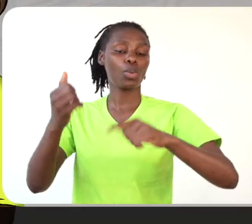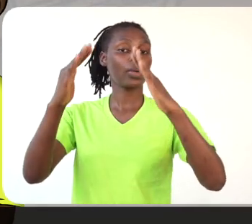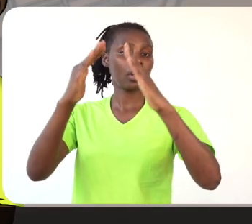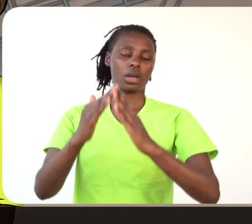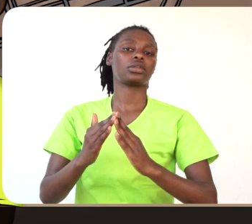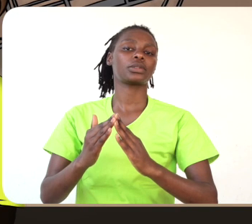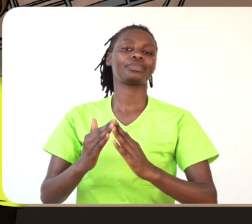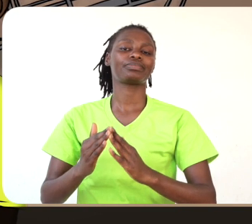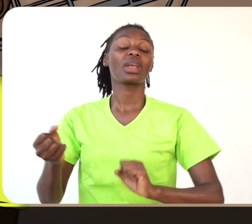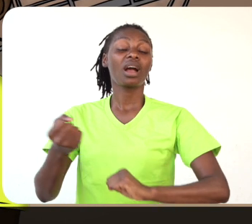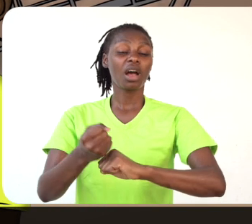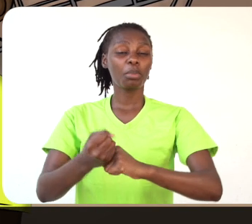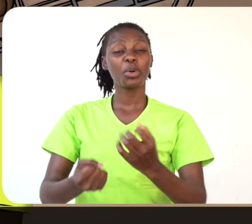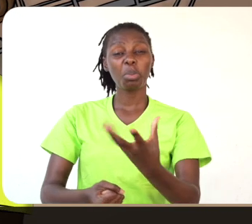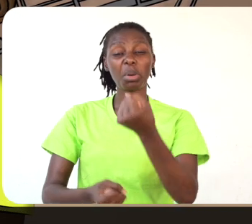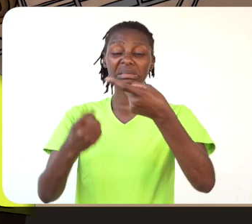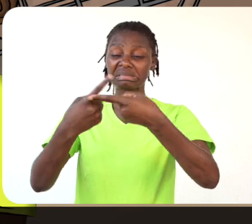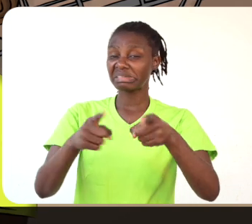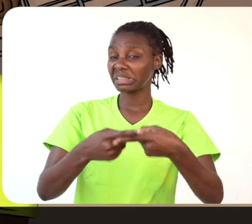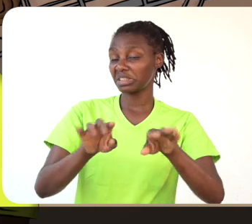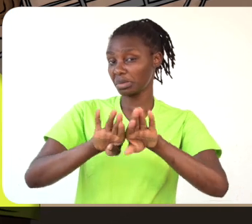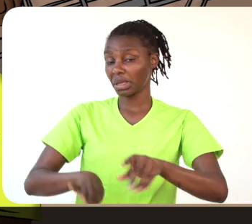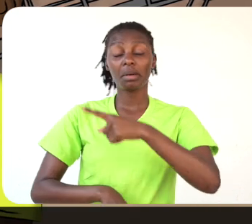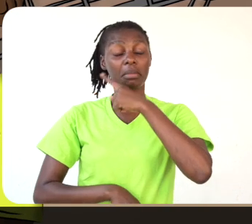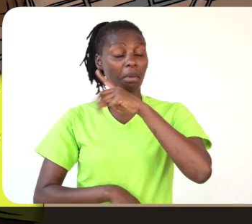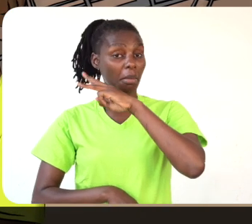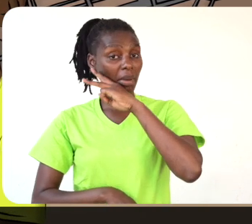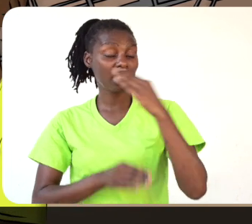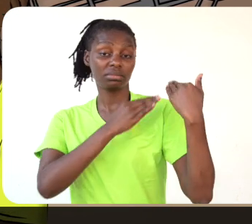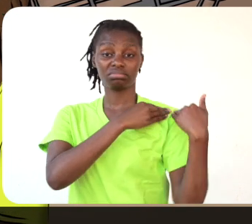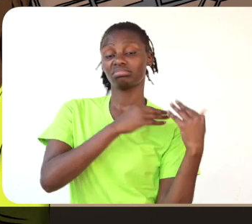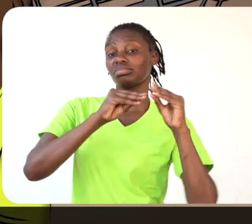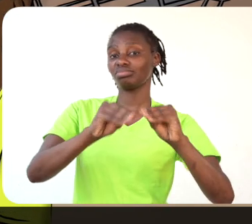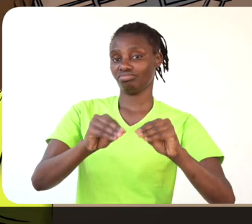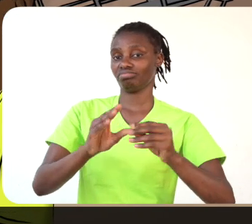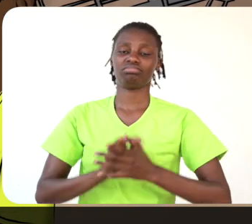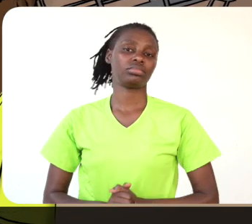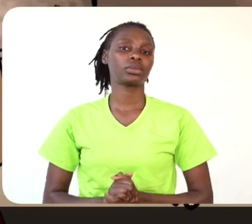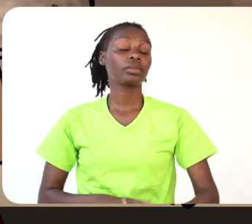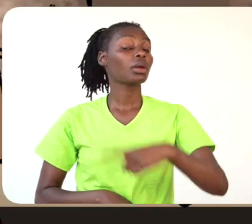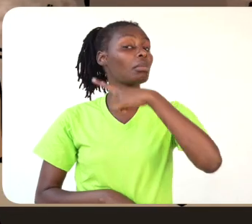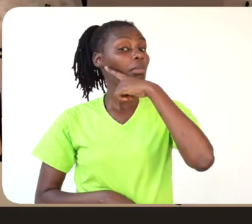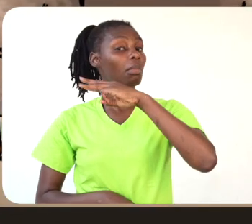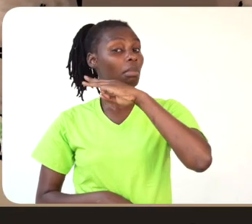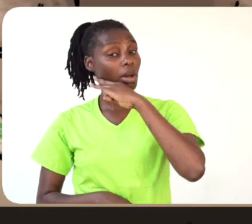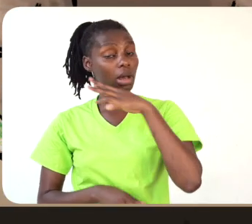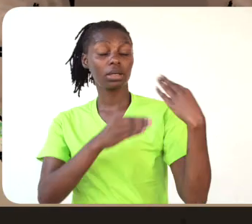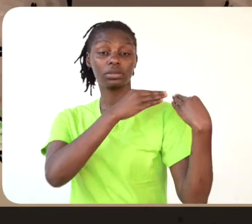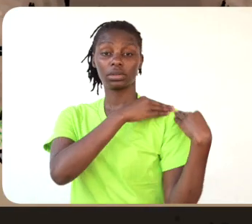O apoio pode ser dado de várias formas pelos pais e encarregados de educação. Caro pai, mãe,